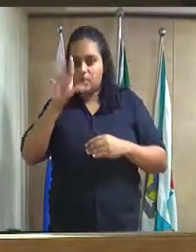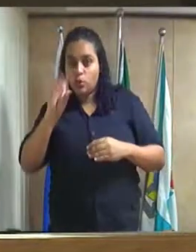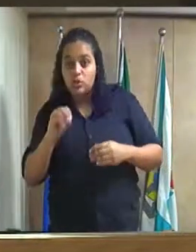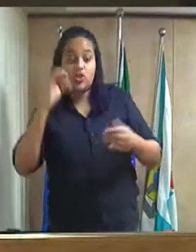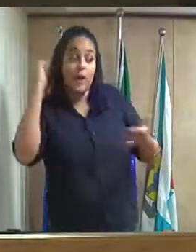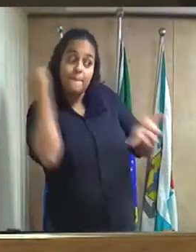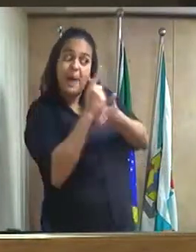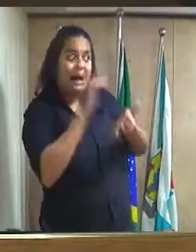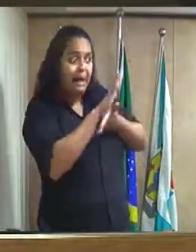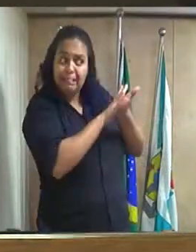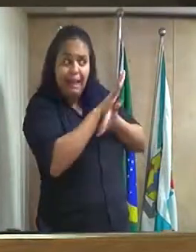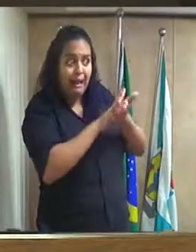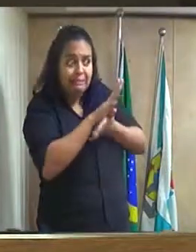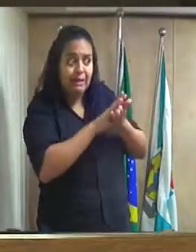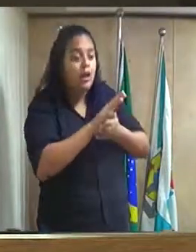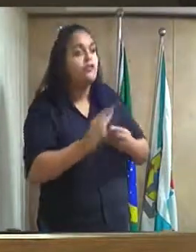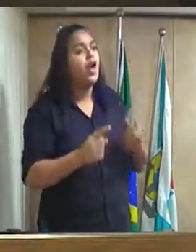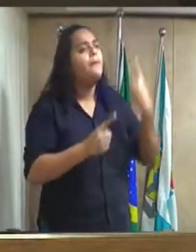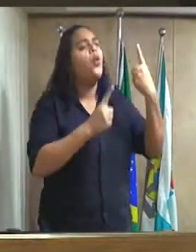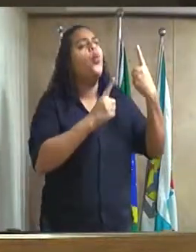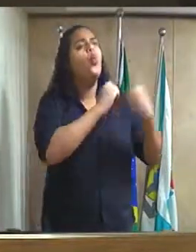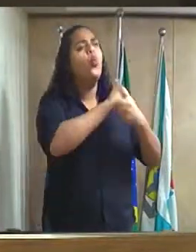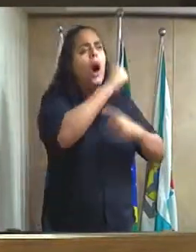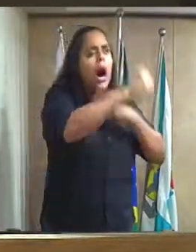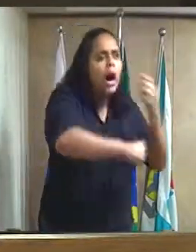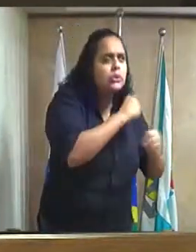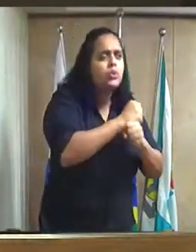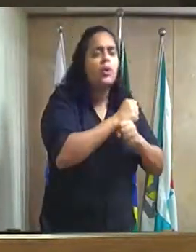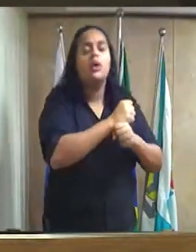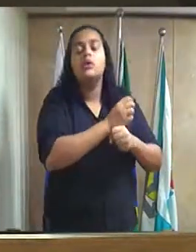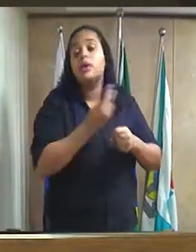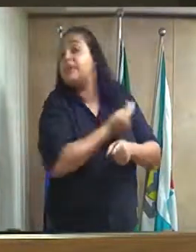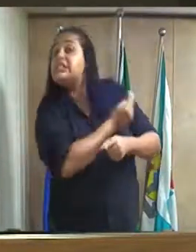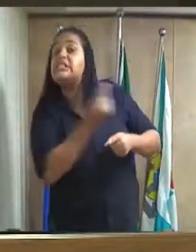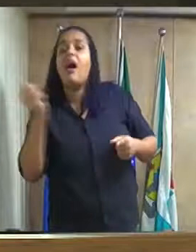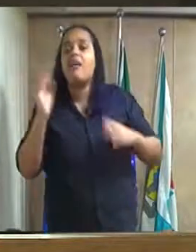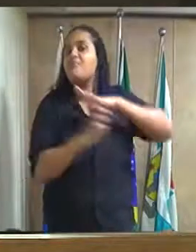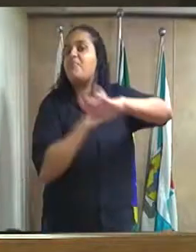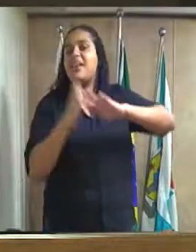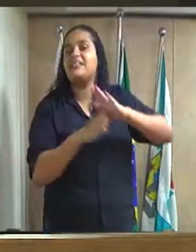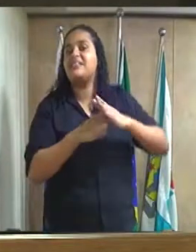município fica ali um ano vai embora e não é não são centenas delas